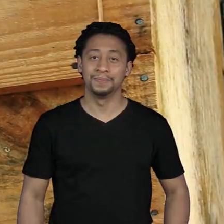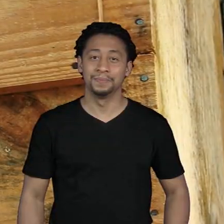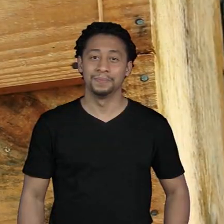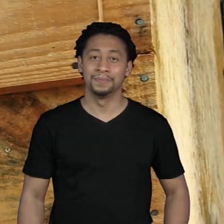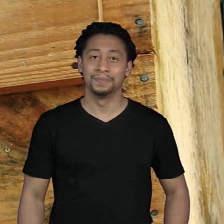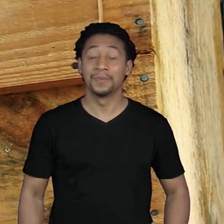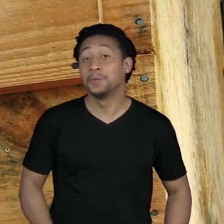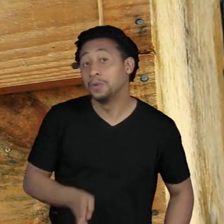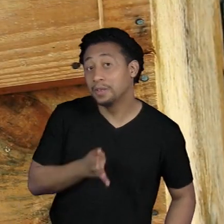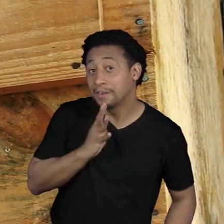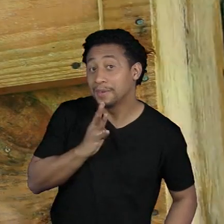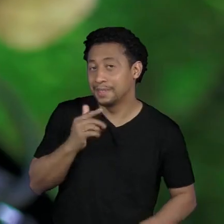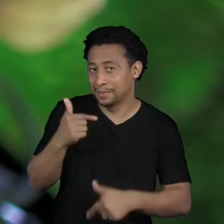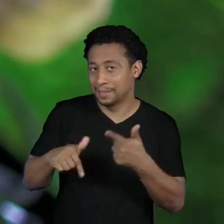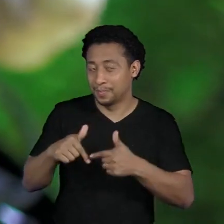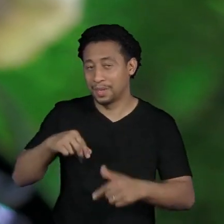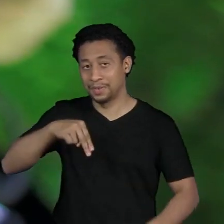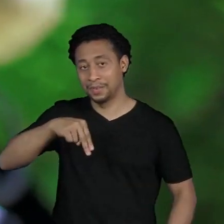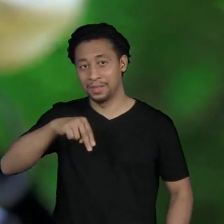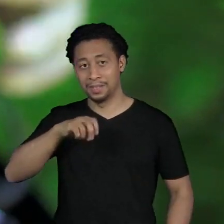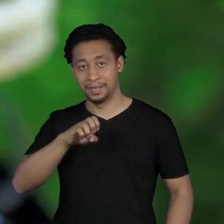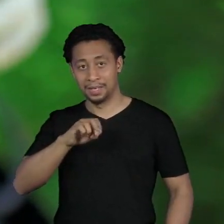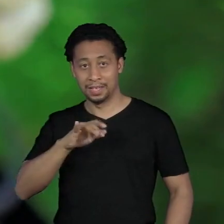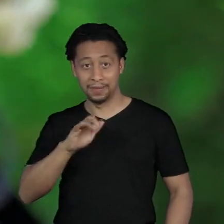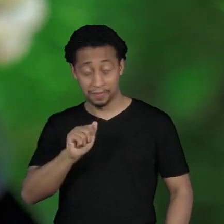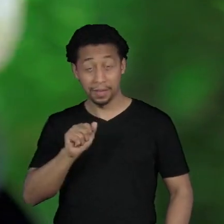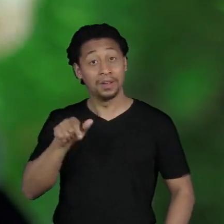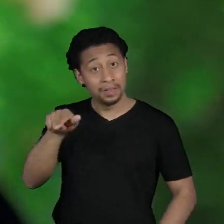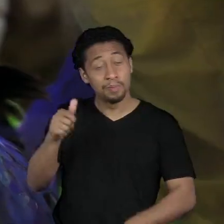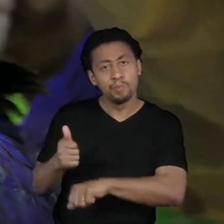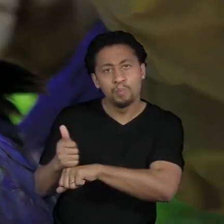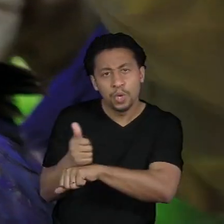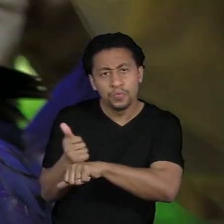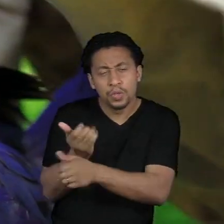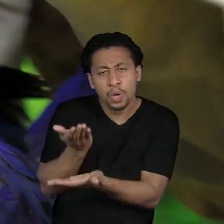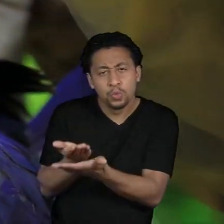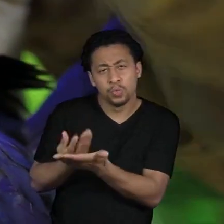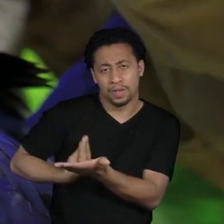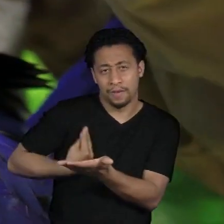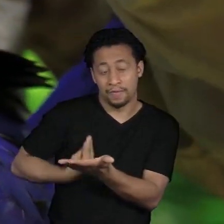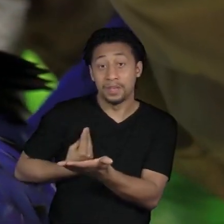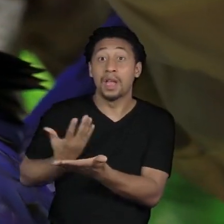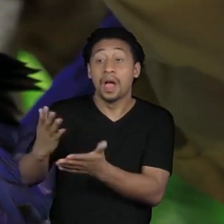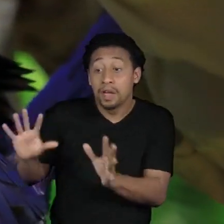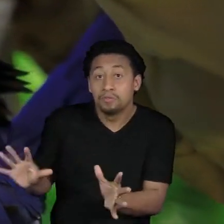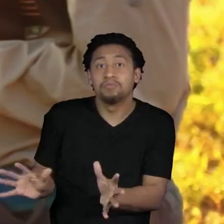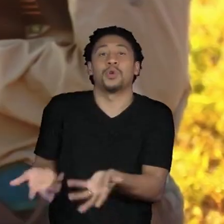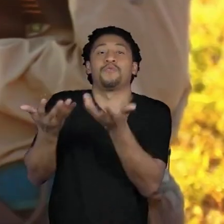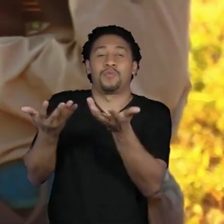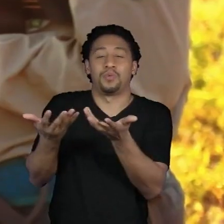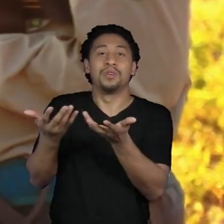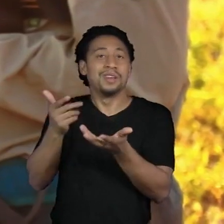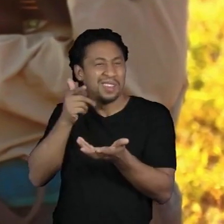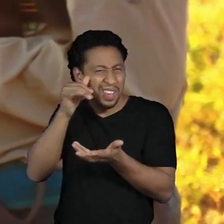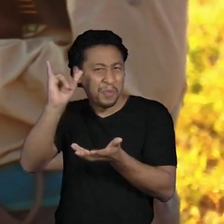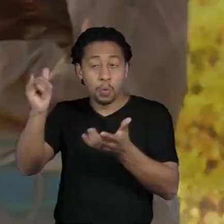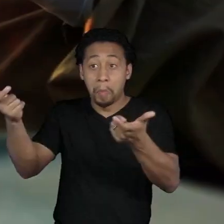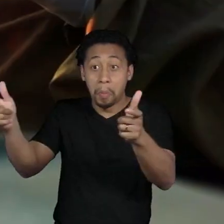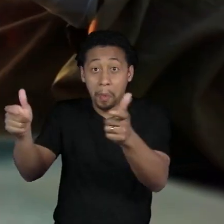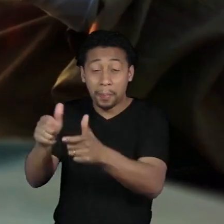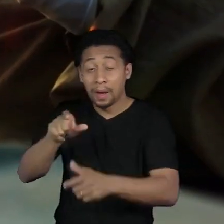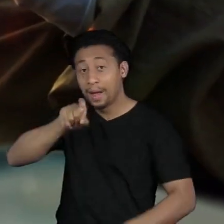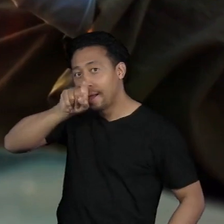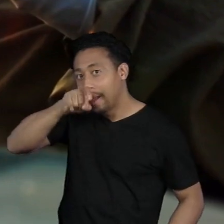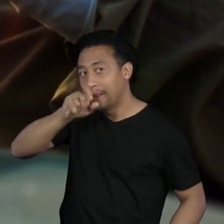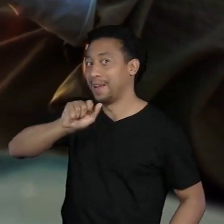Conheça o trabalho de Neiva Guedes a bióloga que ajudou a salvar da extinção uma das aves mais belas do mundo